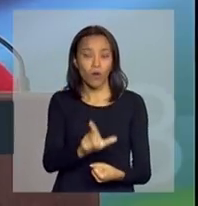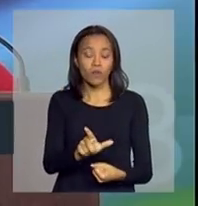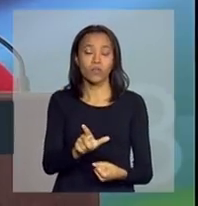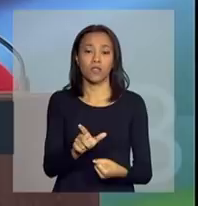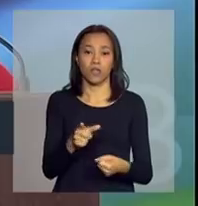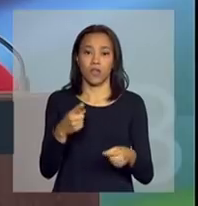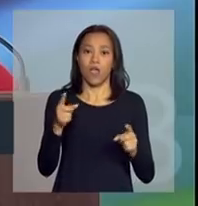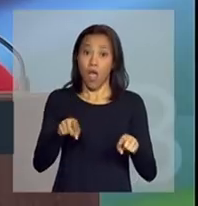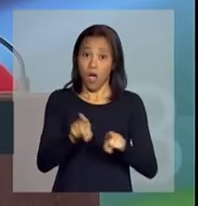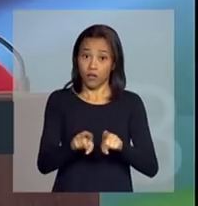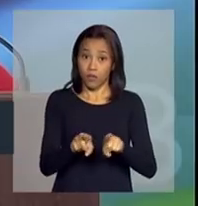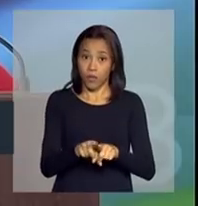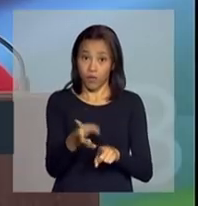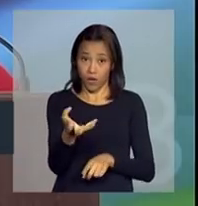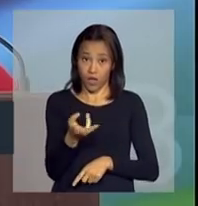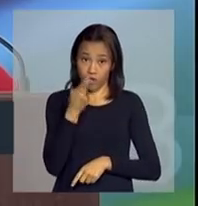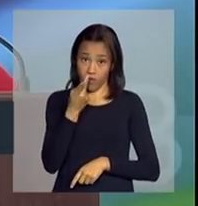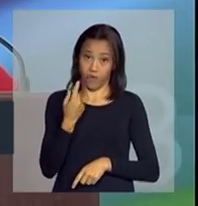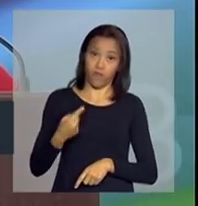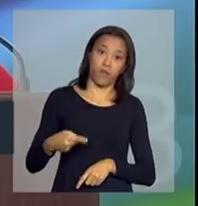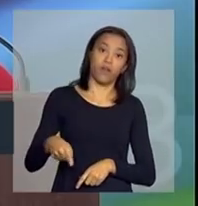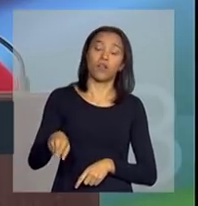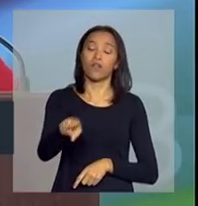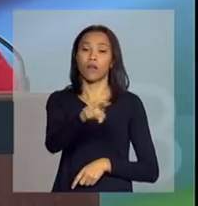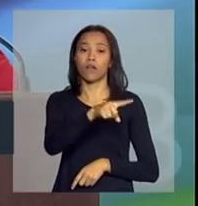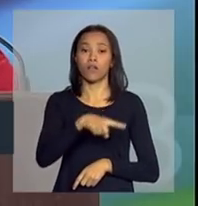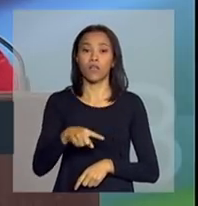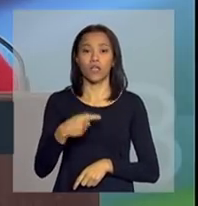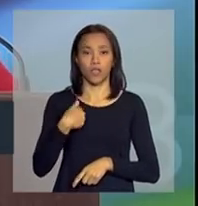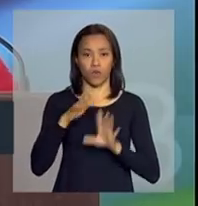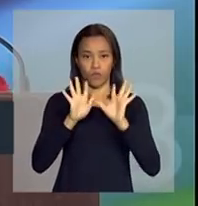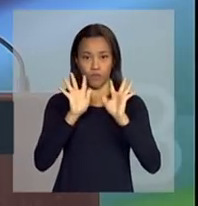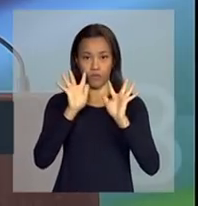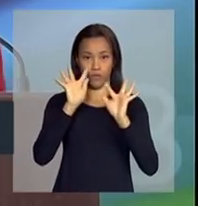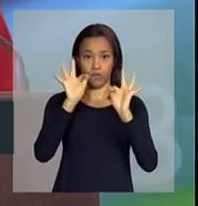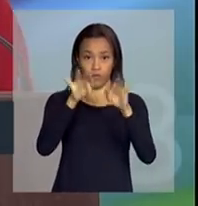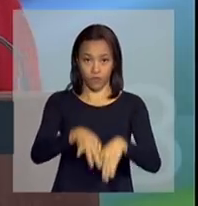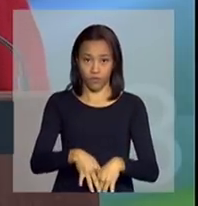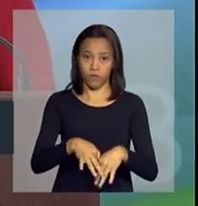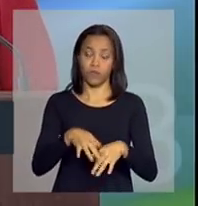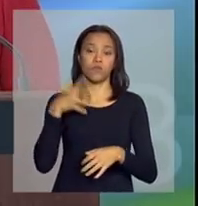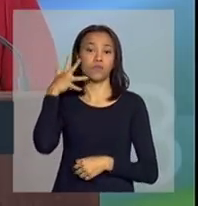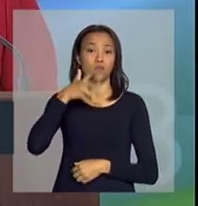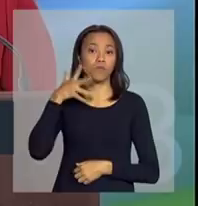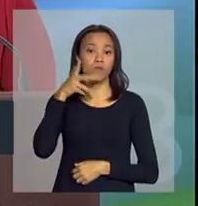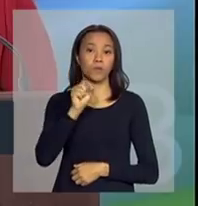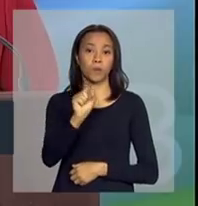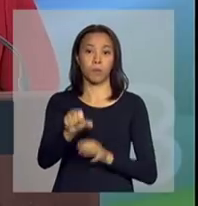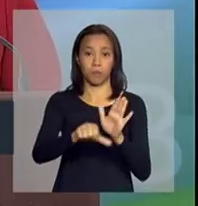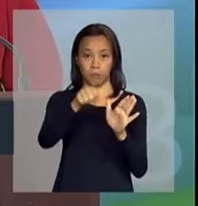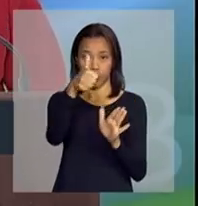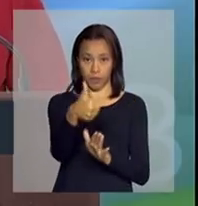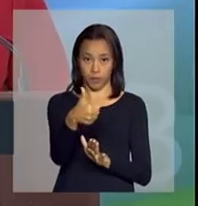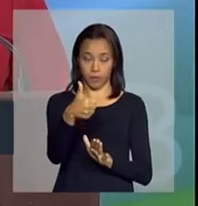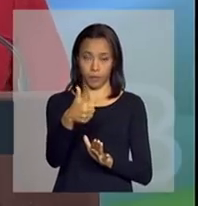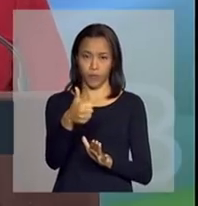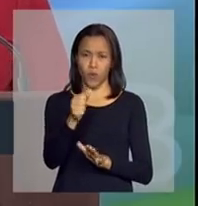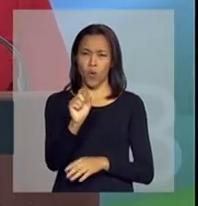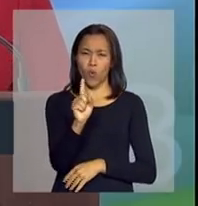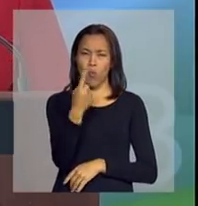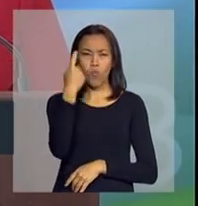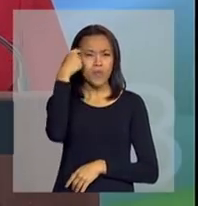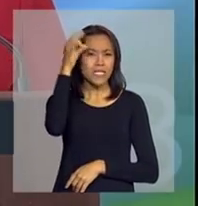Assim sendo, eu quero dizer que eu encerro essa fala primeiro com uma